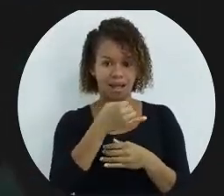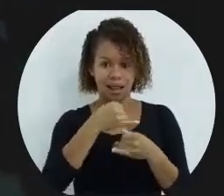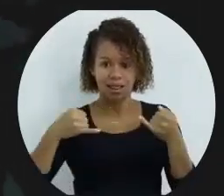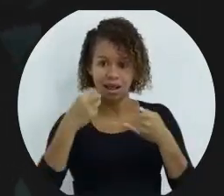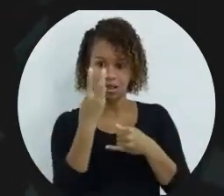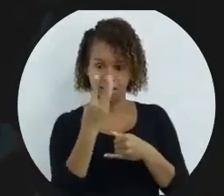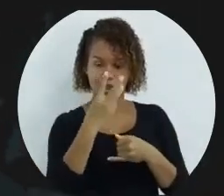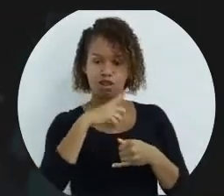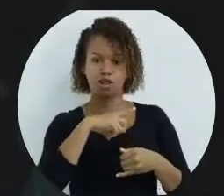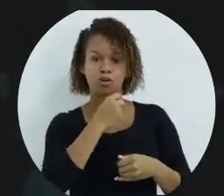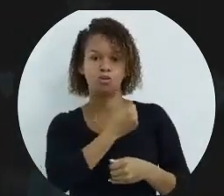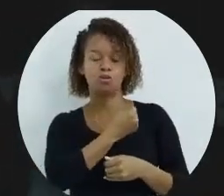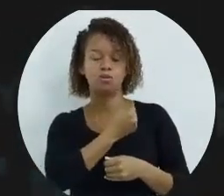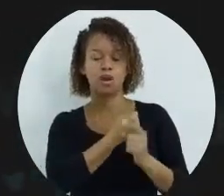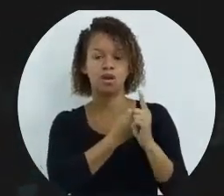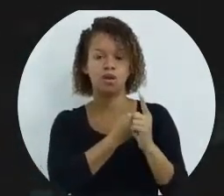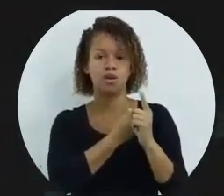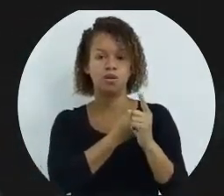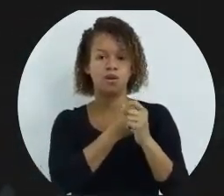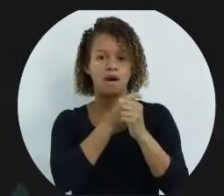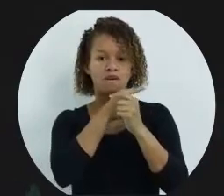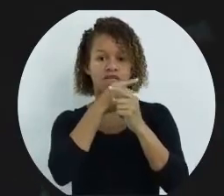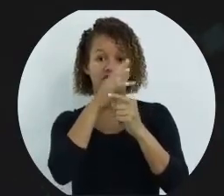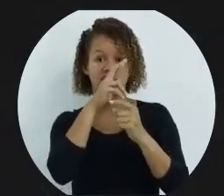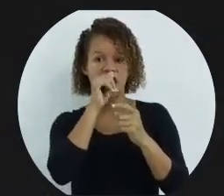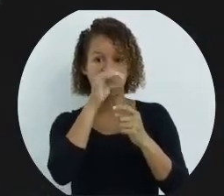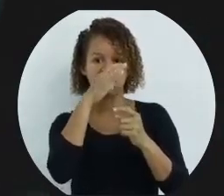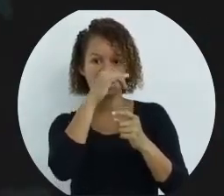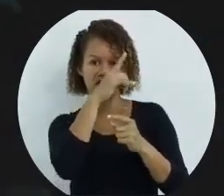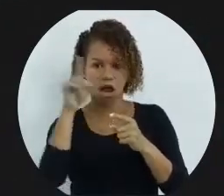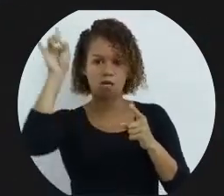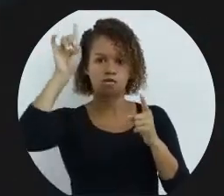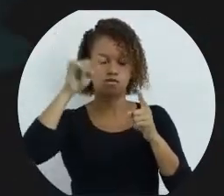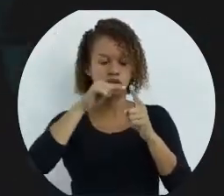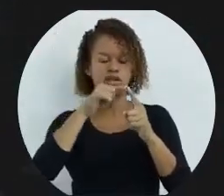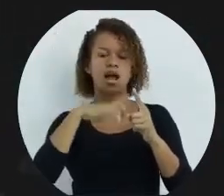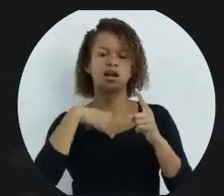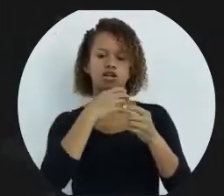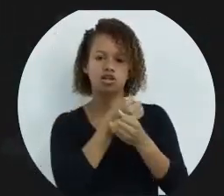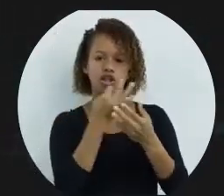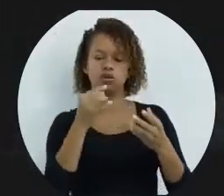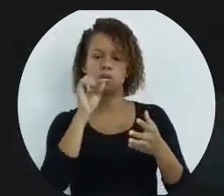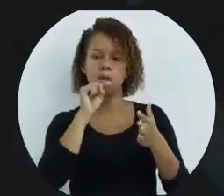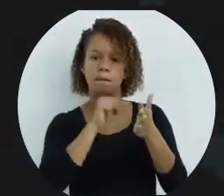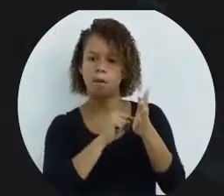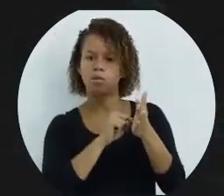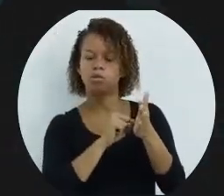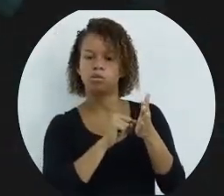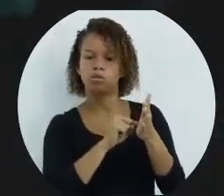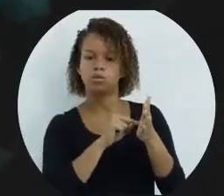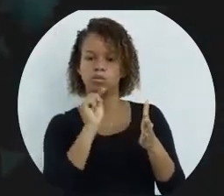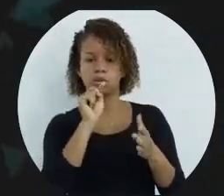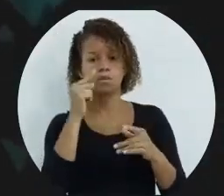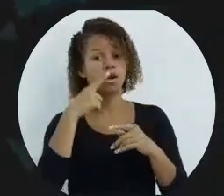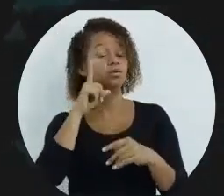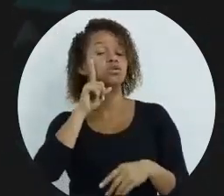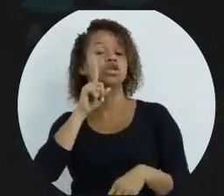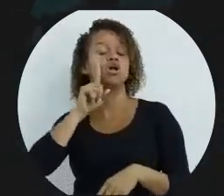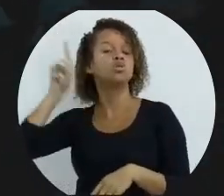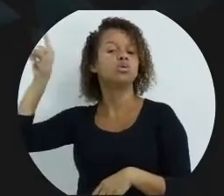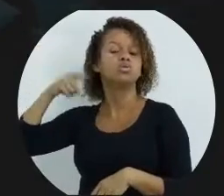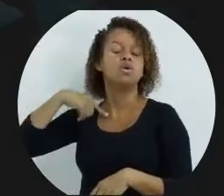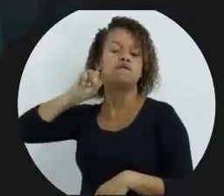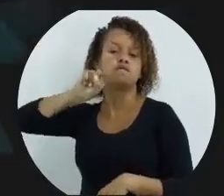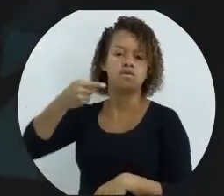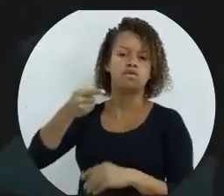3, a gente tem um número fracionário, que no caso ele está escrito com ponto, porque nos Estados Unidos eles não usam vírgula,